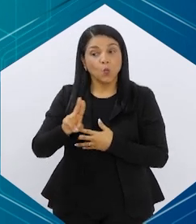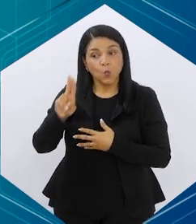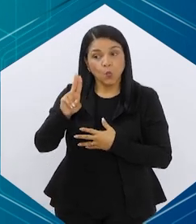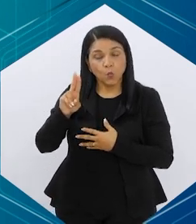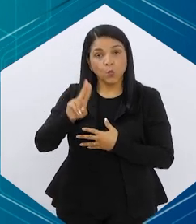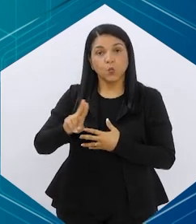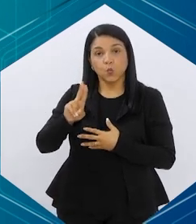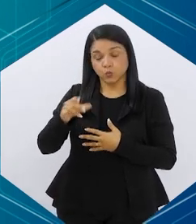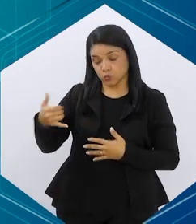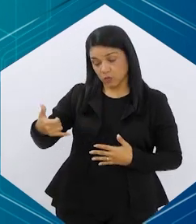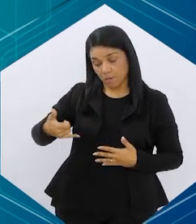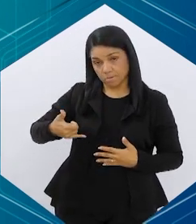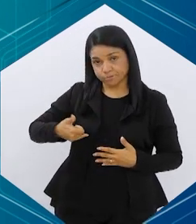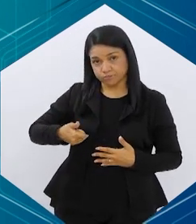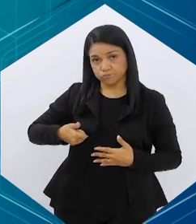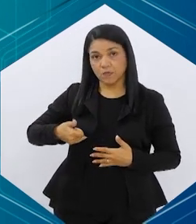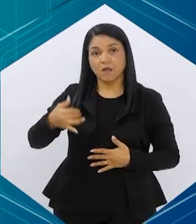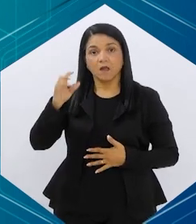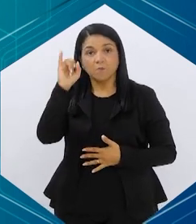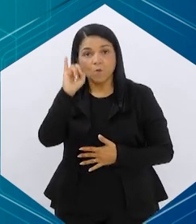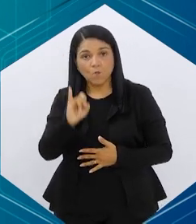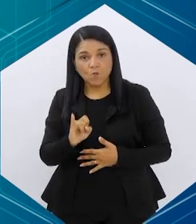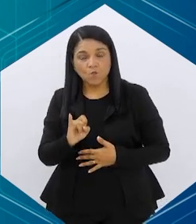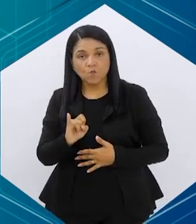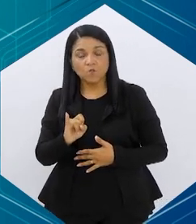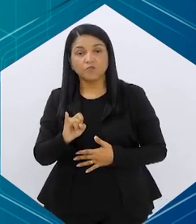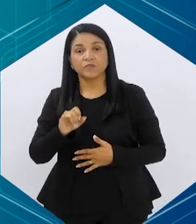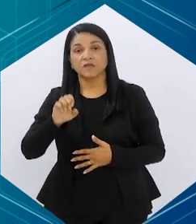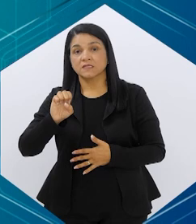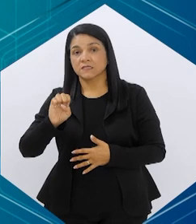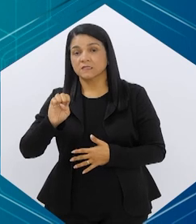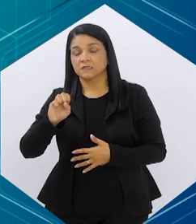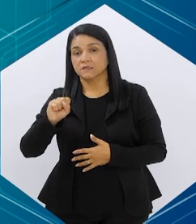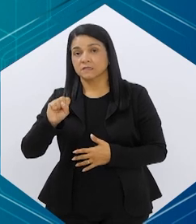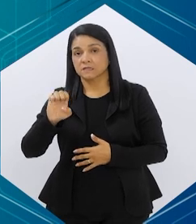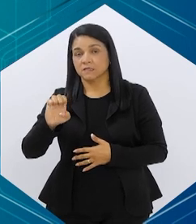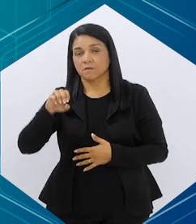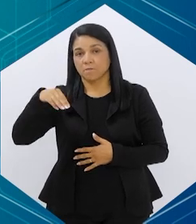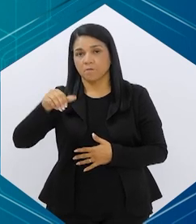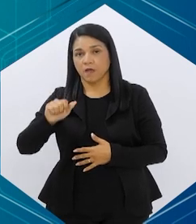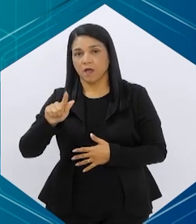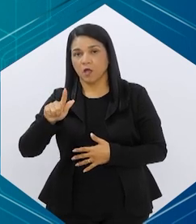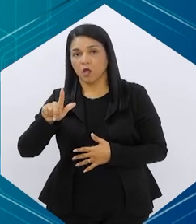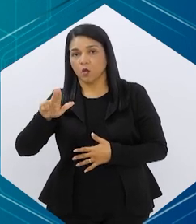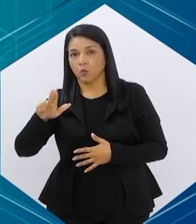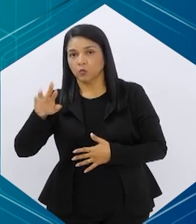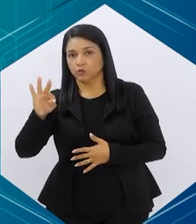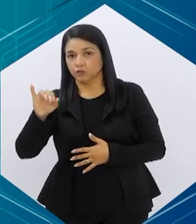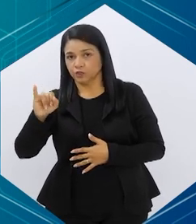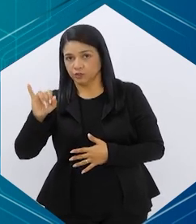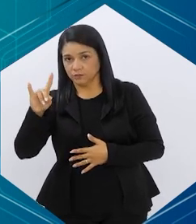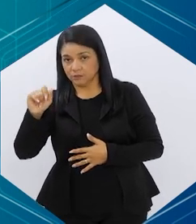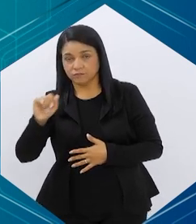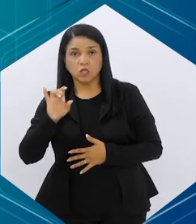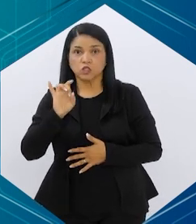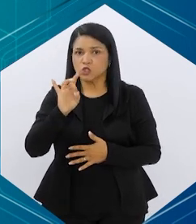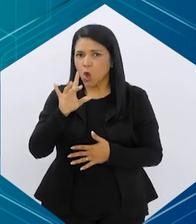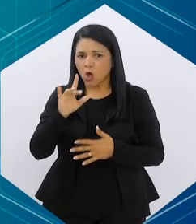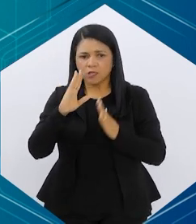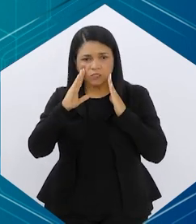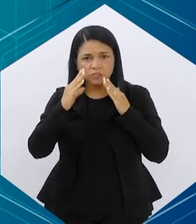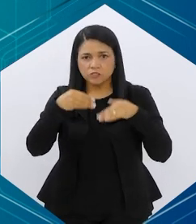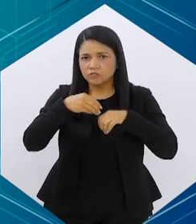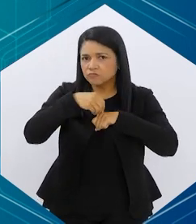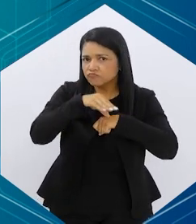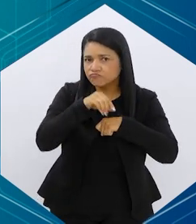uso das canetas emagrecedoras e, enfim, da semaglutida, ele não é indicado somente para quem tem obesidade,